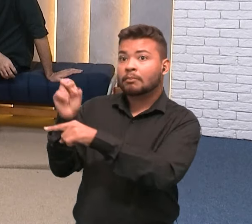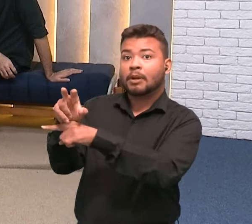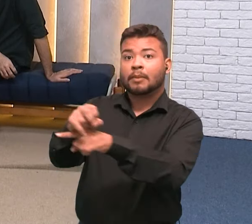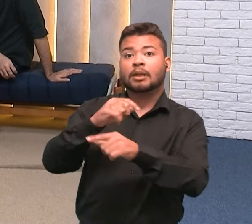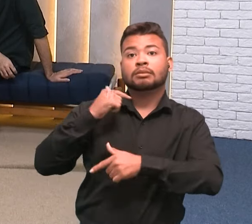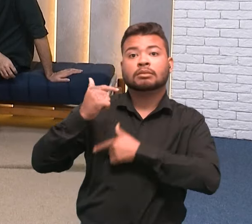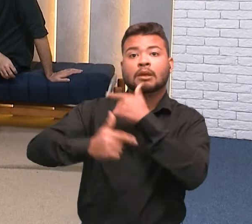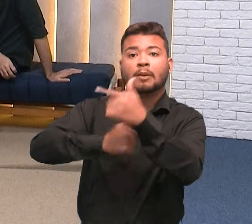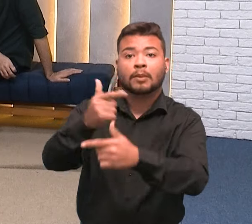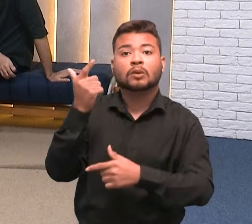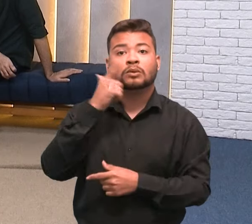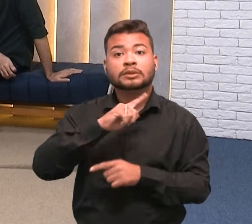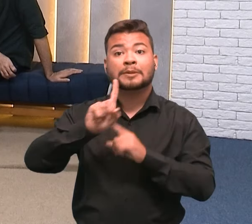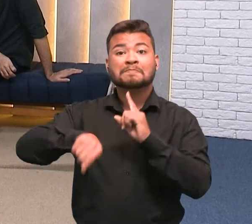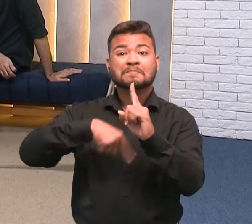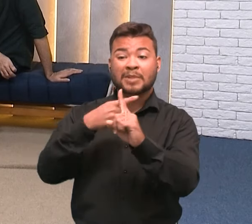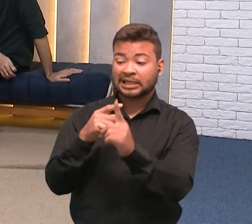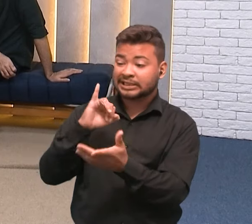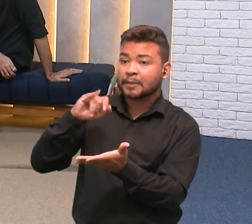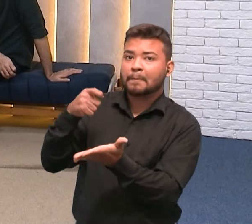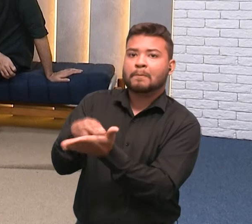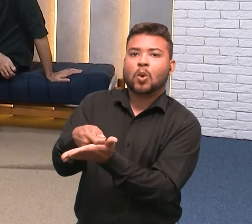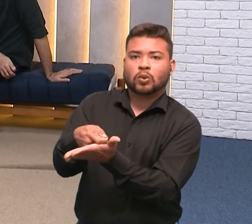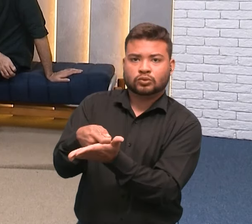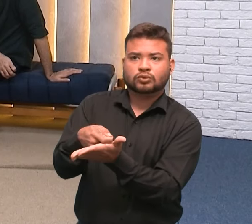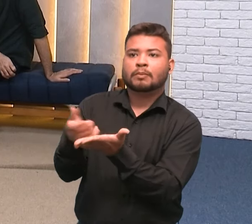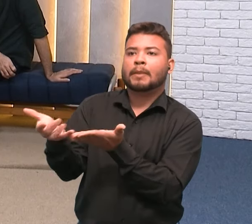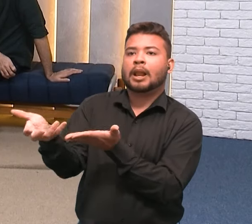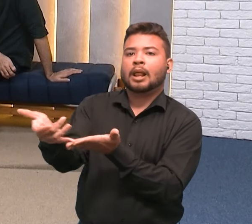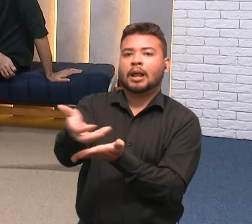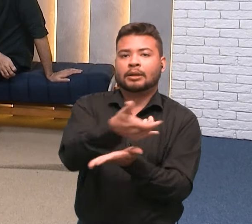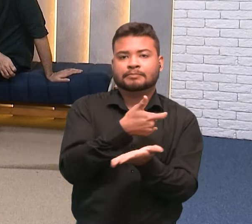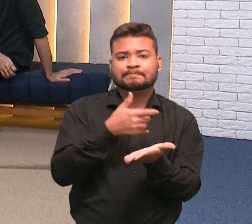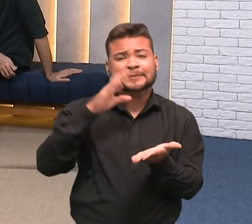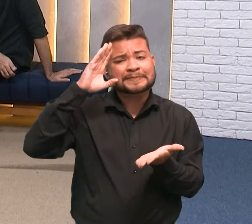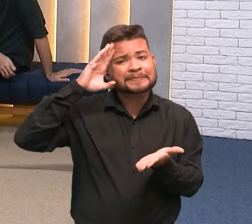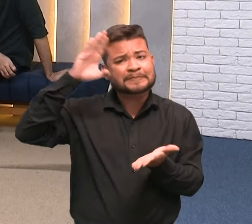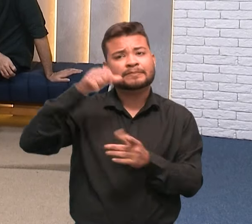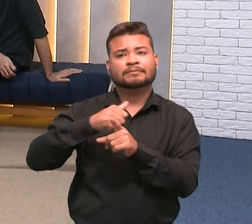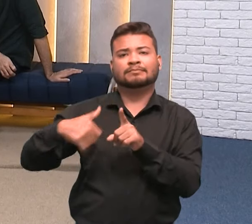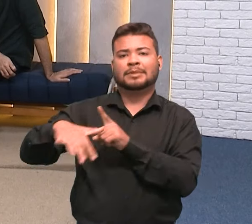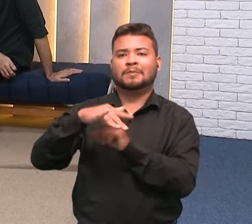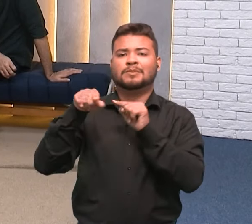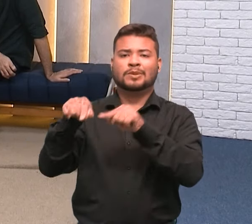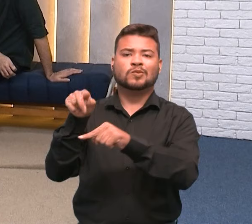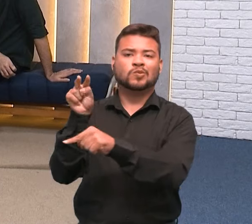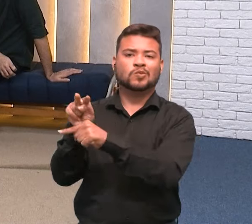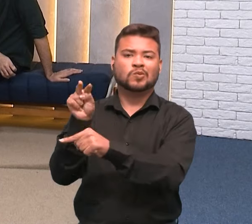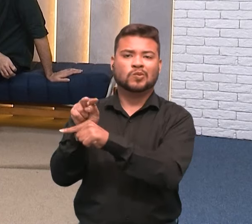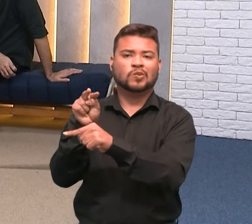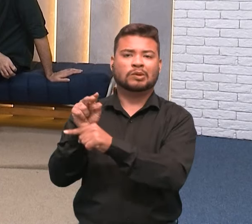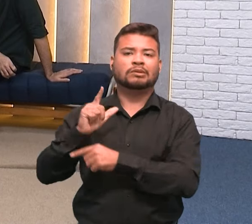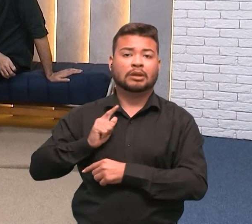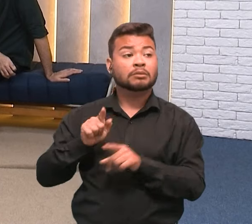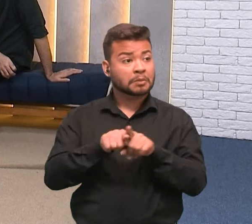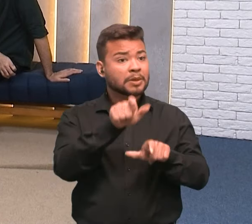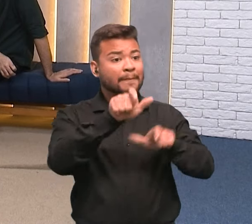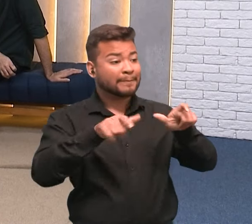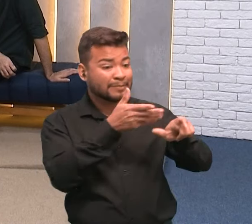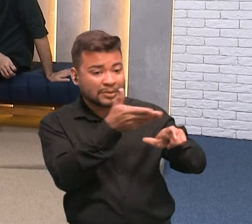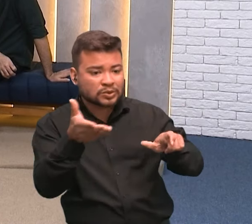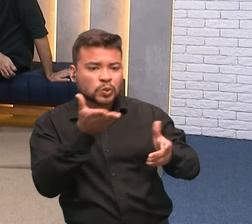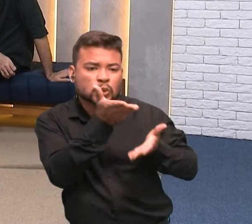impostos, mas também tem o ambiental, porque prima por isso, e o cuidado aí com as pessoas. Então,